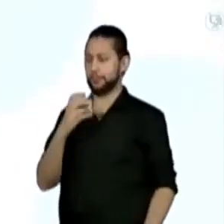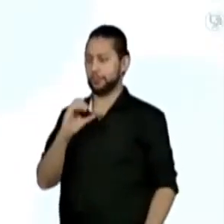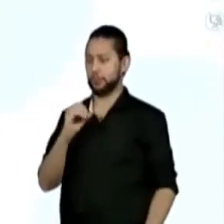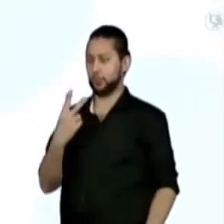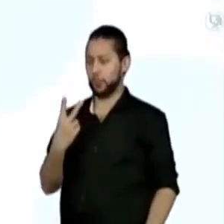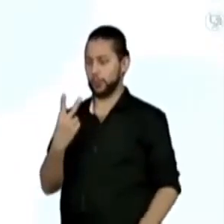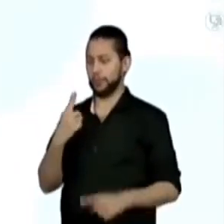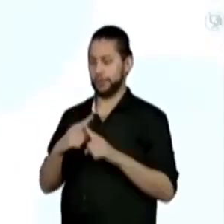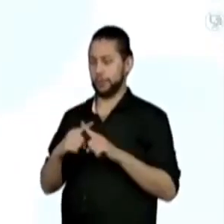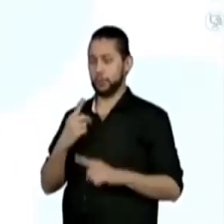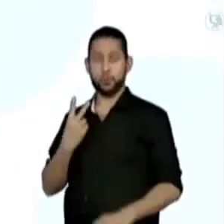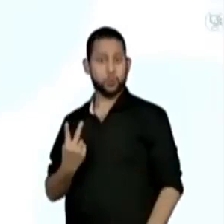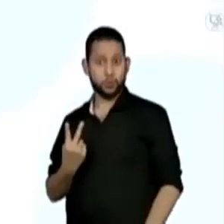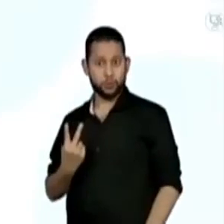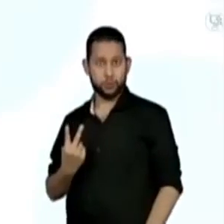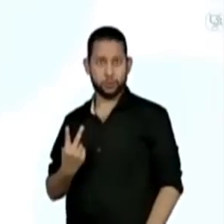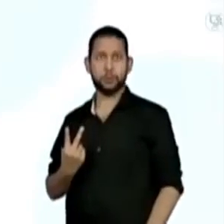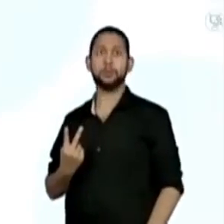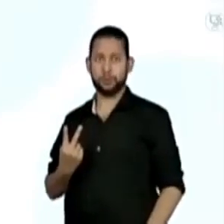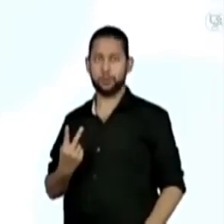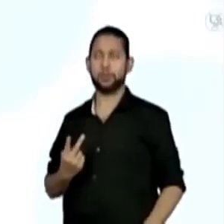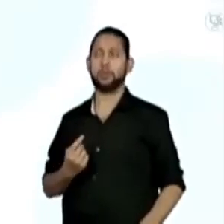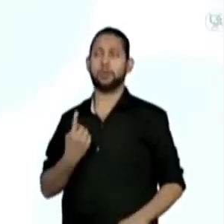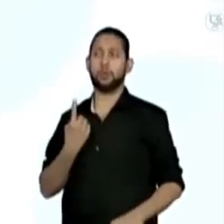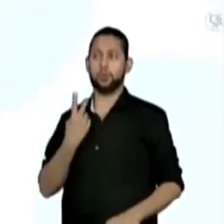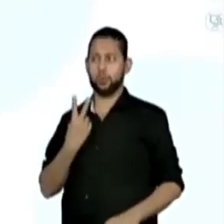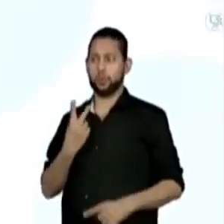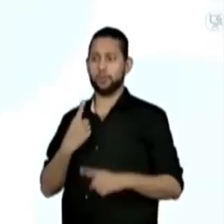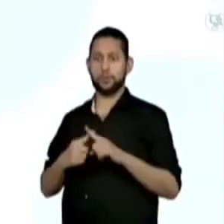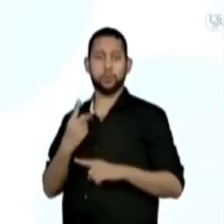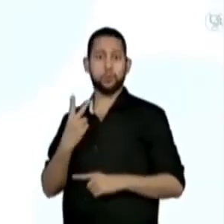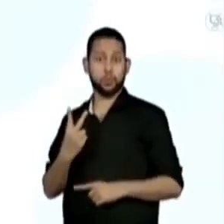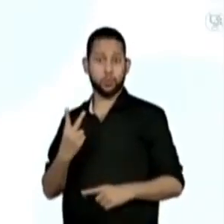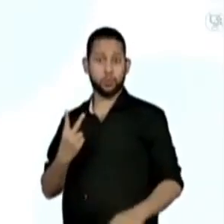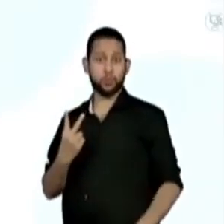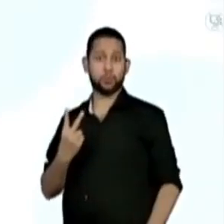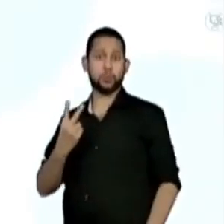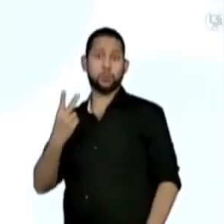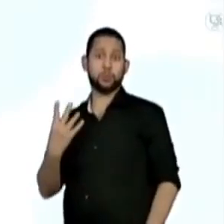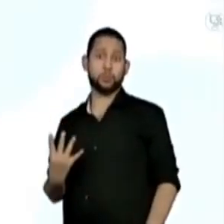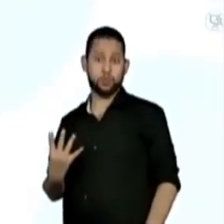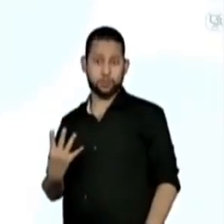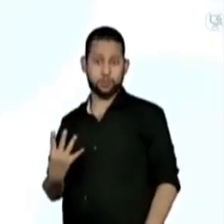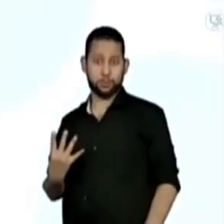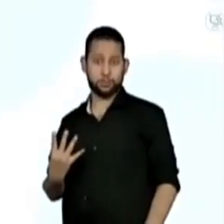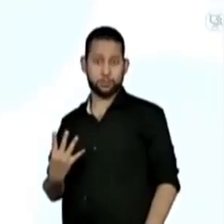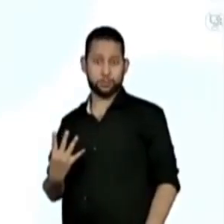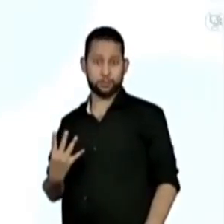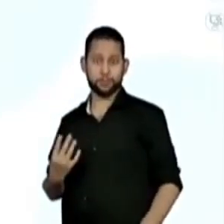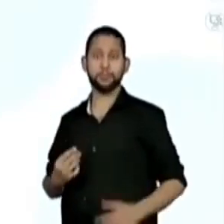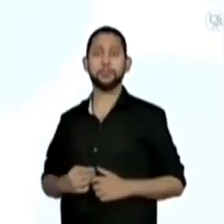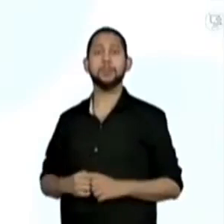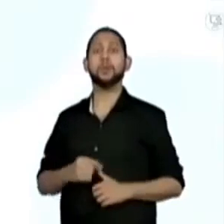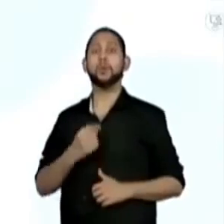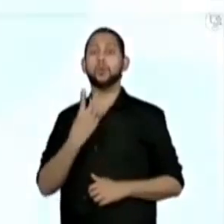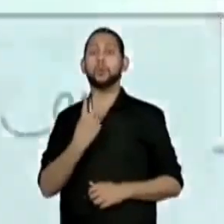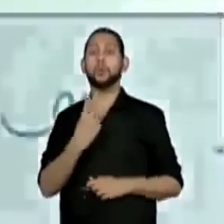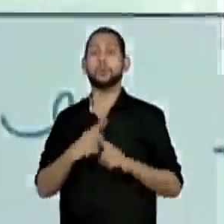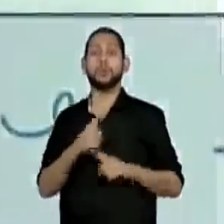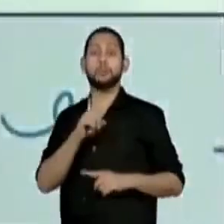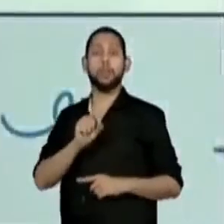102 vezes 2, porque eu estou falando de dobro. 2 vezes o 2 é igual a 4.